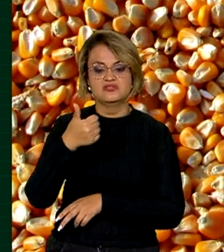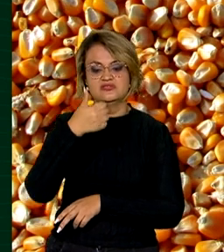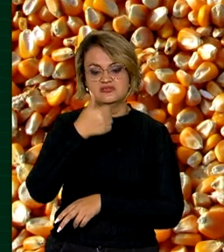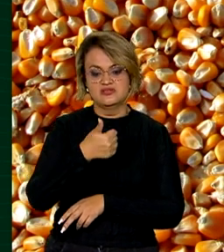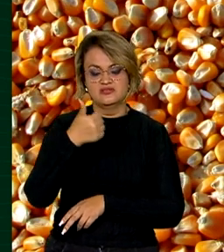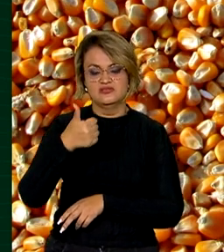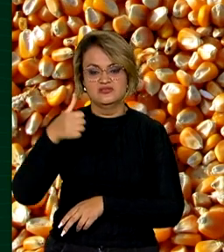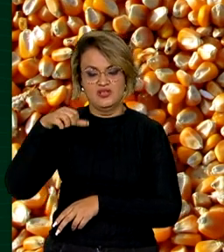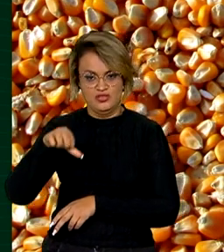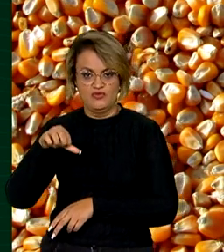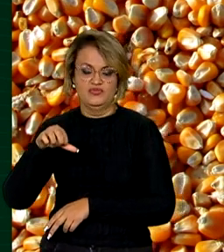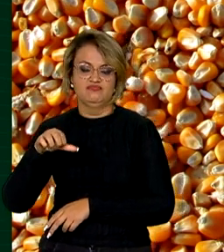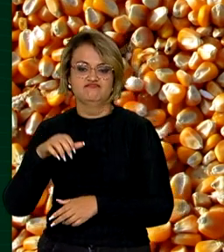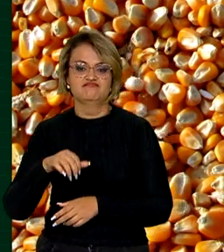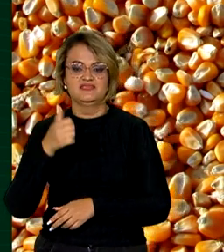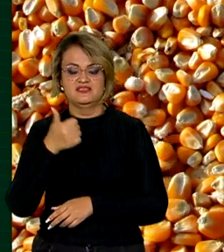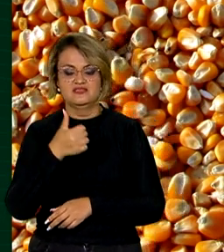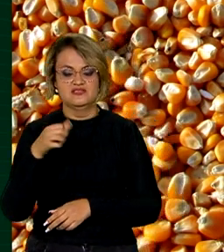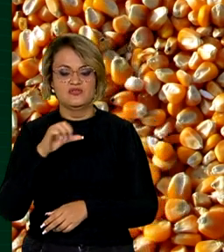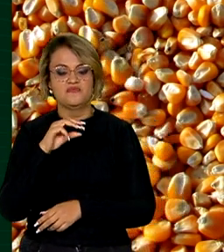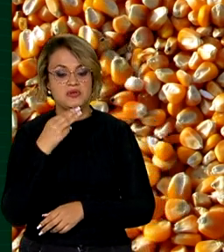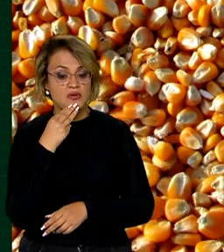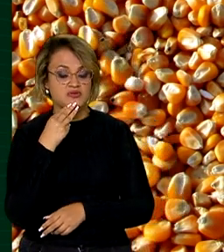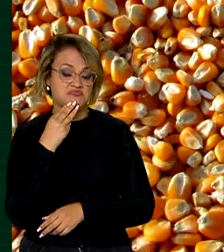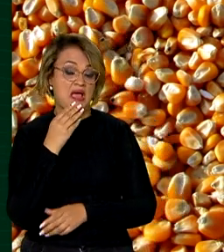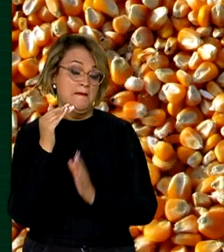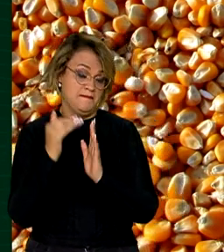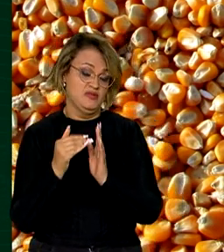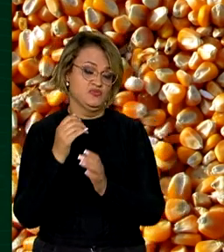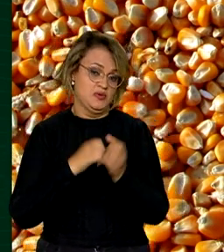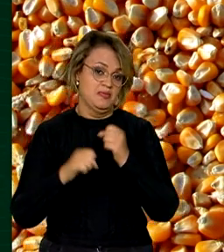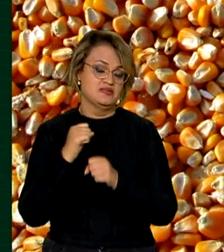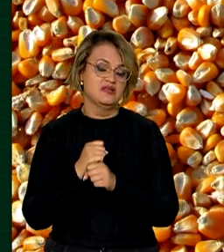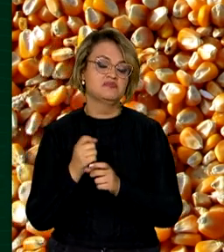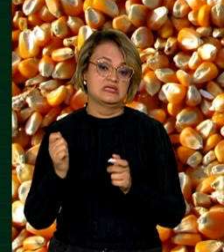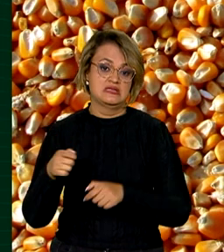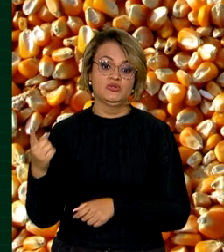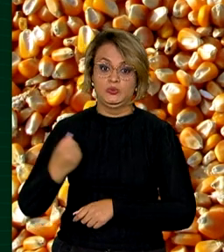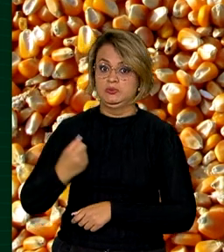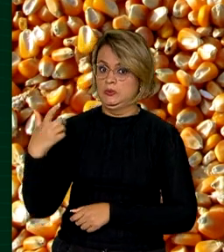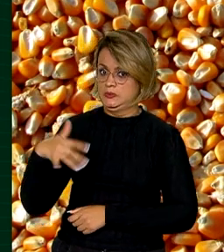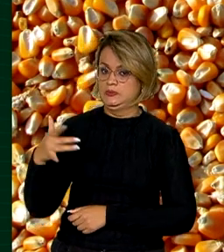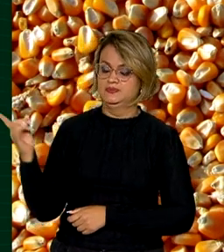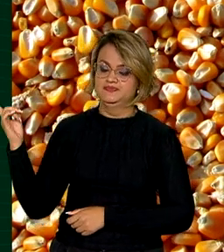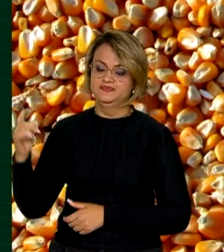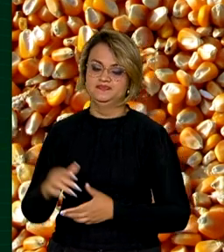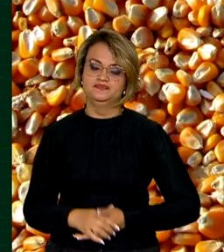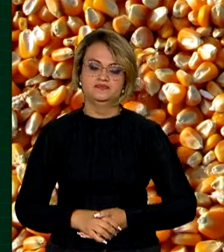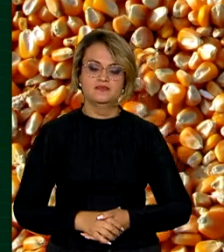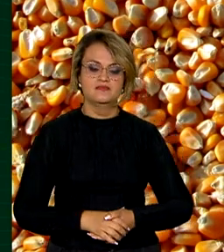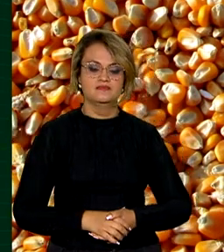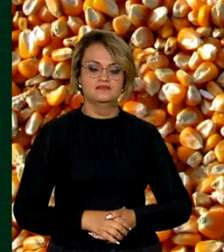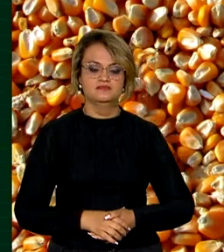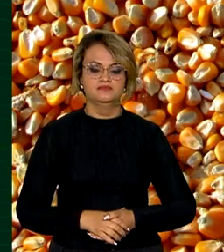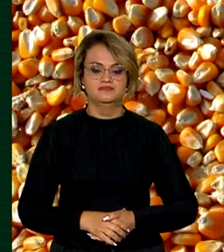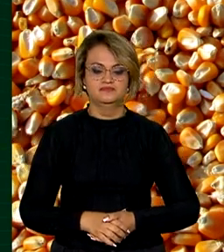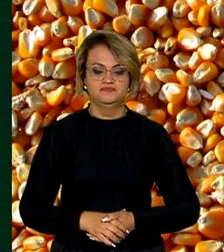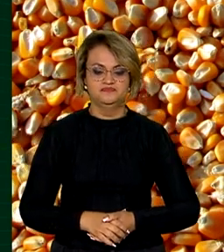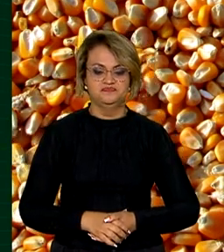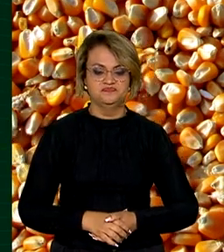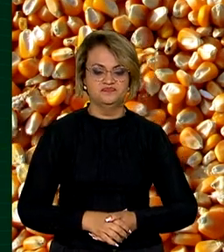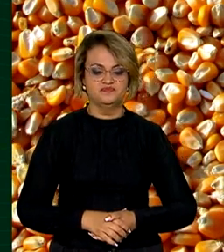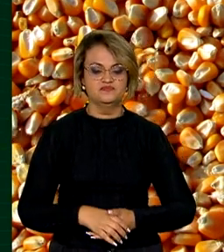do que no ciclo passado. Ainda assim, são esperadas 119 milhões de toneladas.